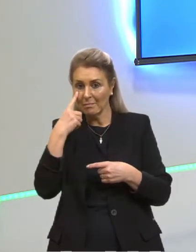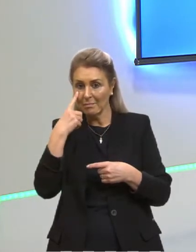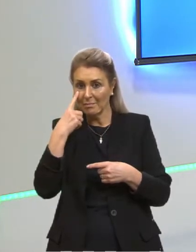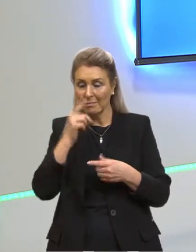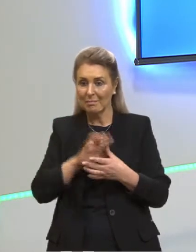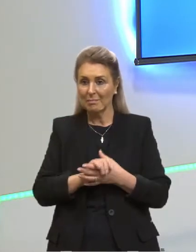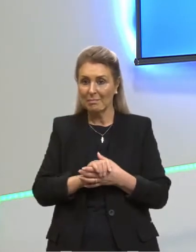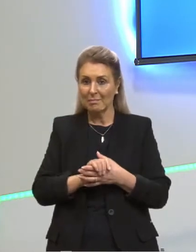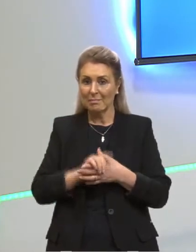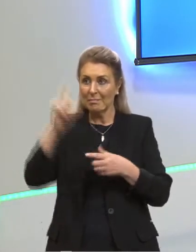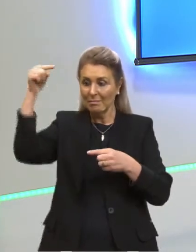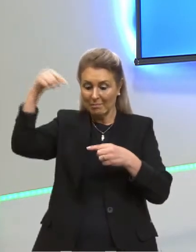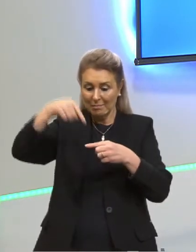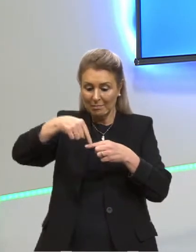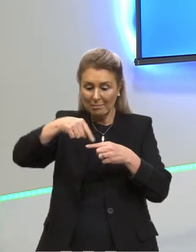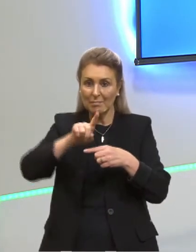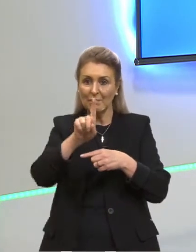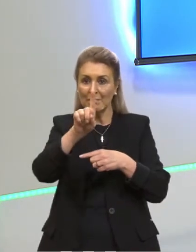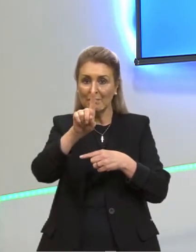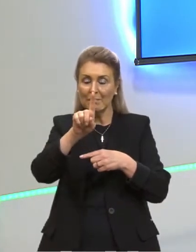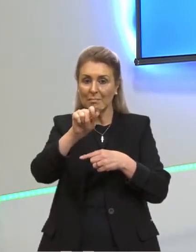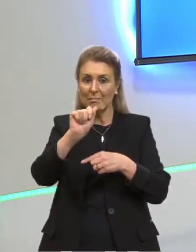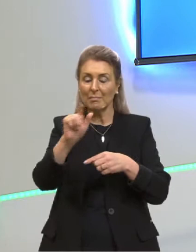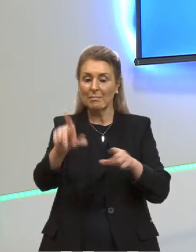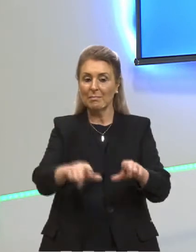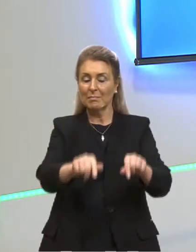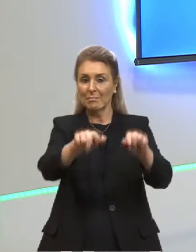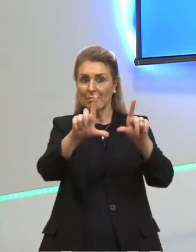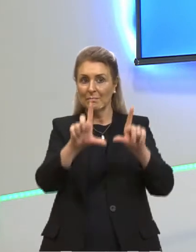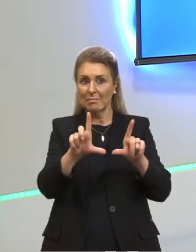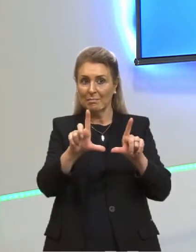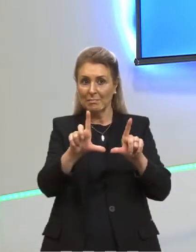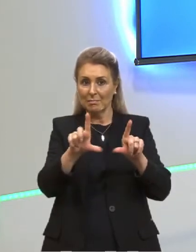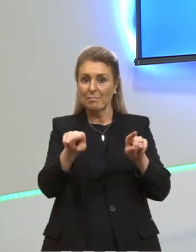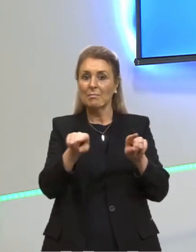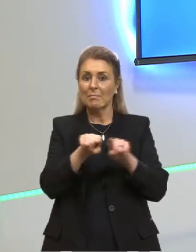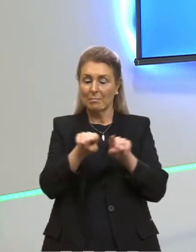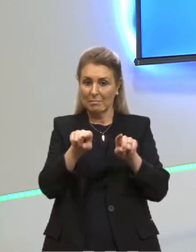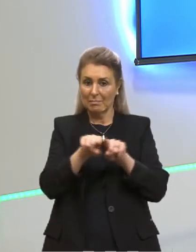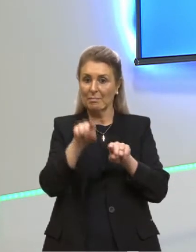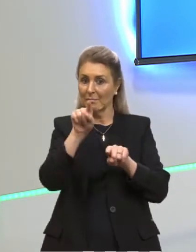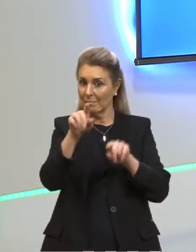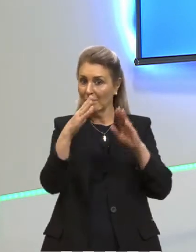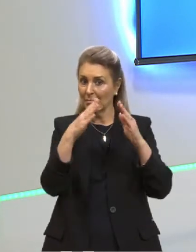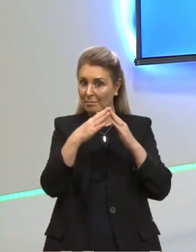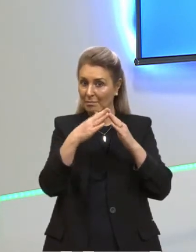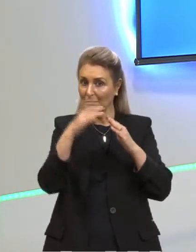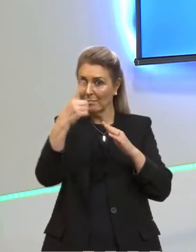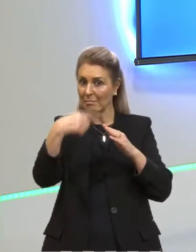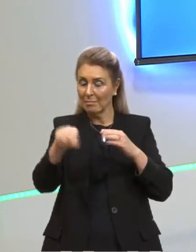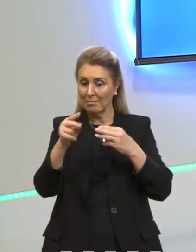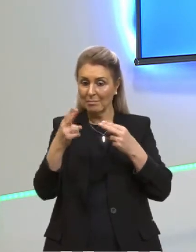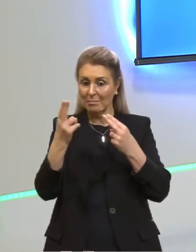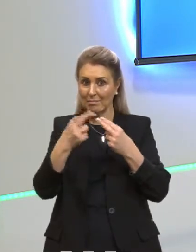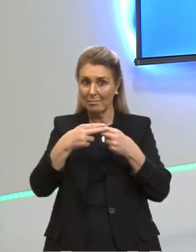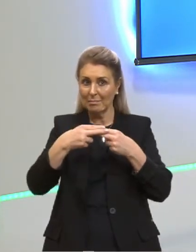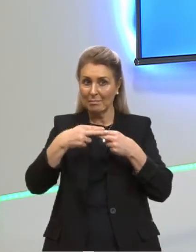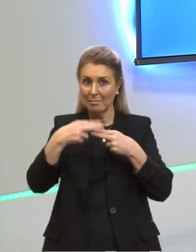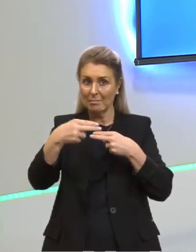Então, o sinal da TV que chega para você, na sua casa, é outra radiação